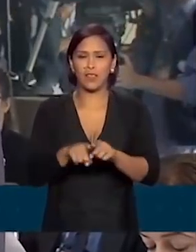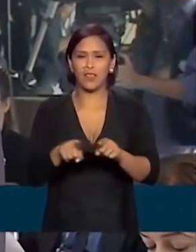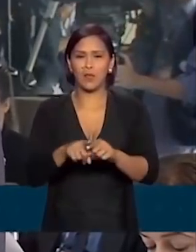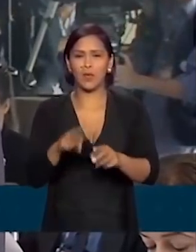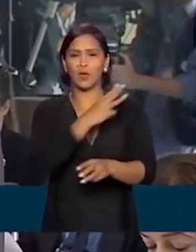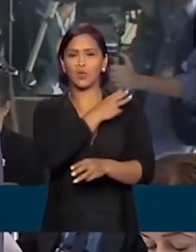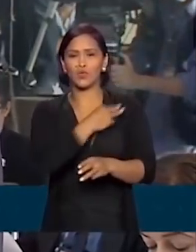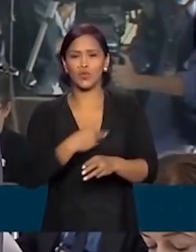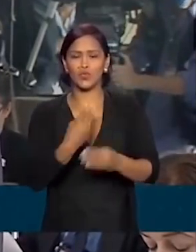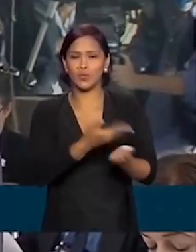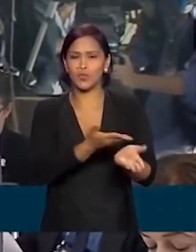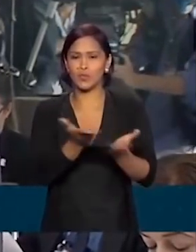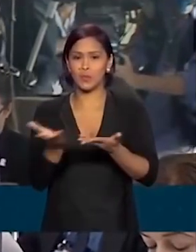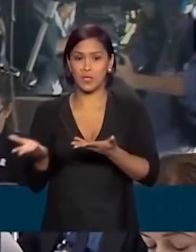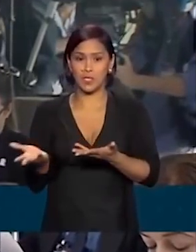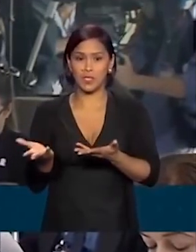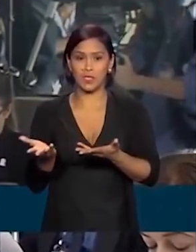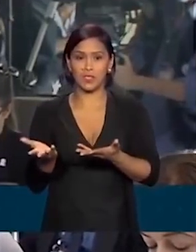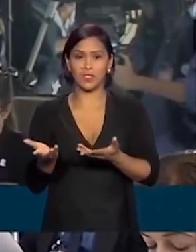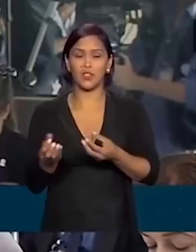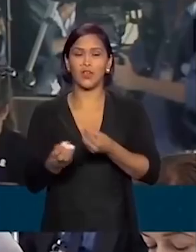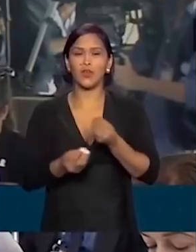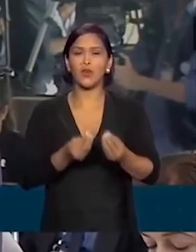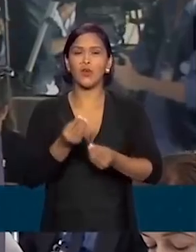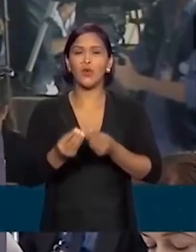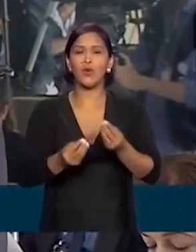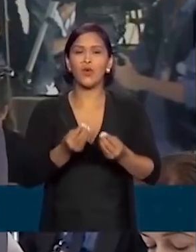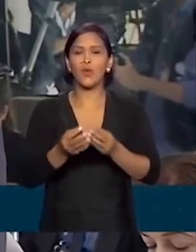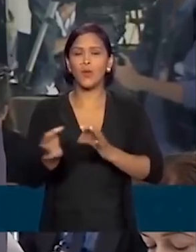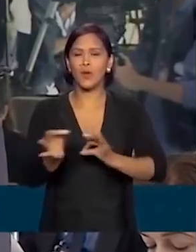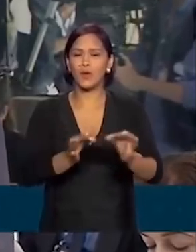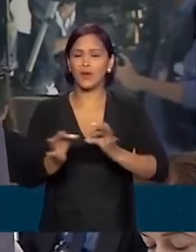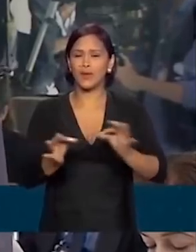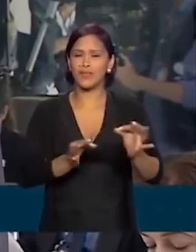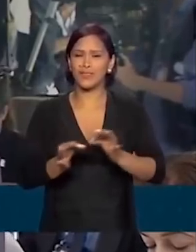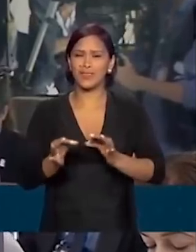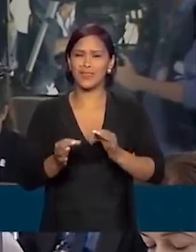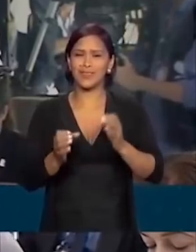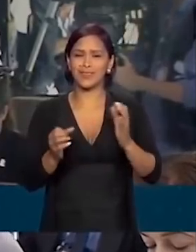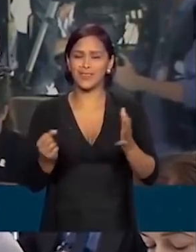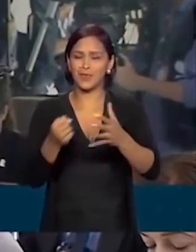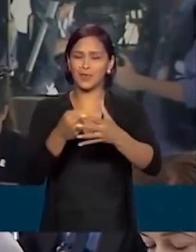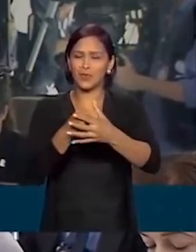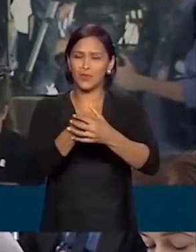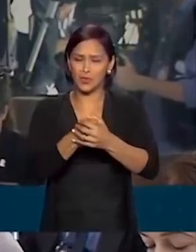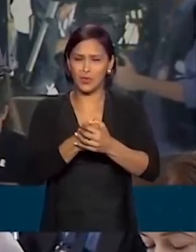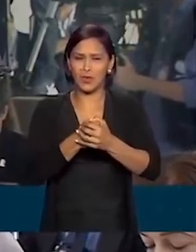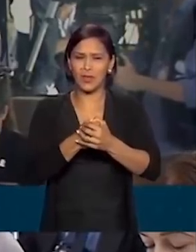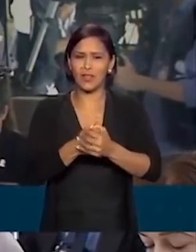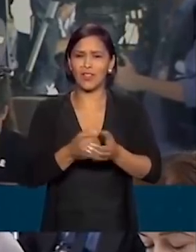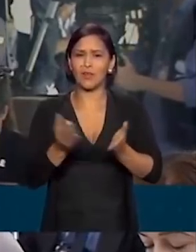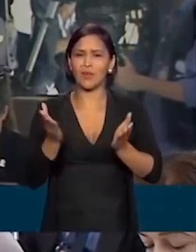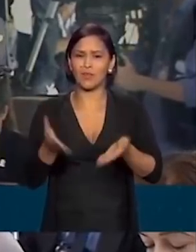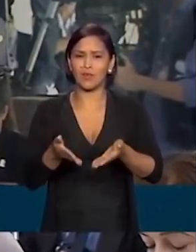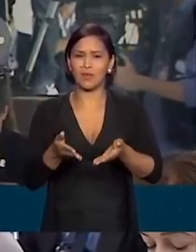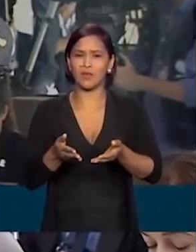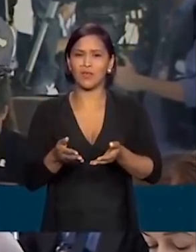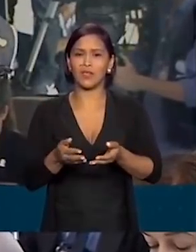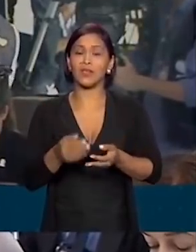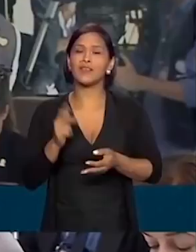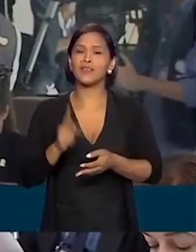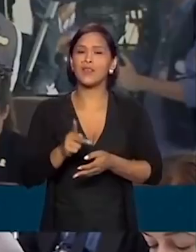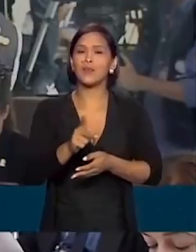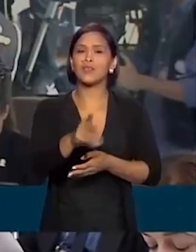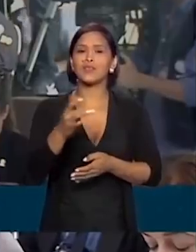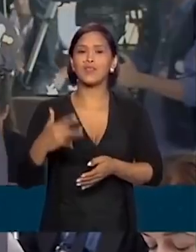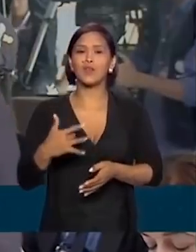necessidade da manutenção do isolamento nesse momento. Se é preciso continuar com o isolamento, seguindo o que o Ministério da Saúde